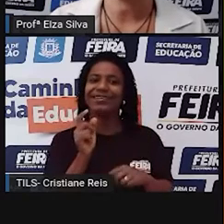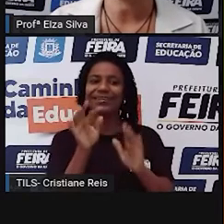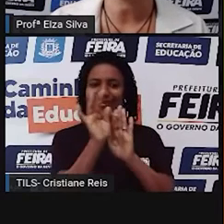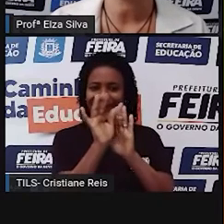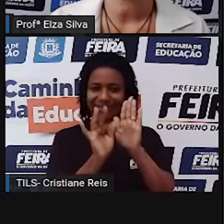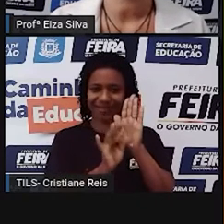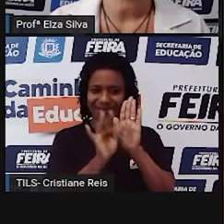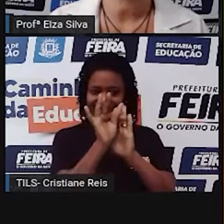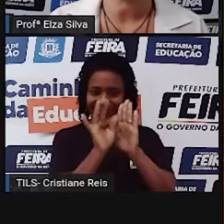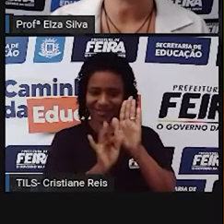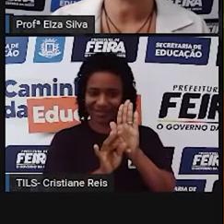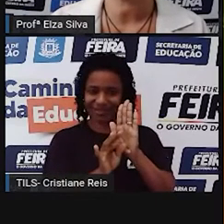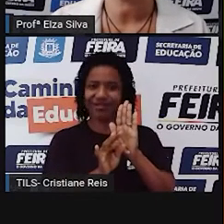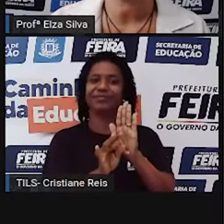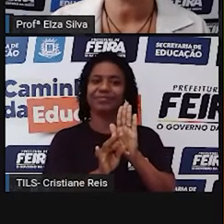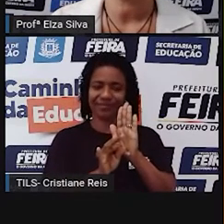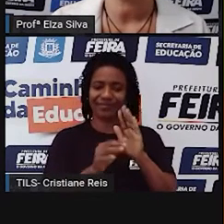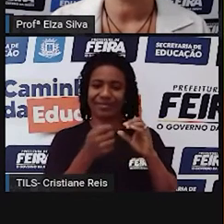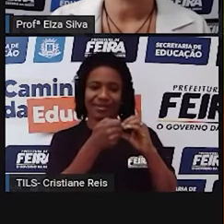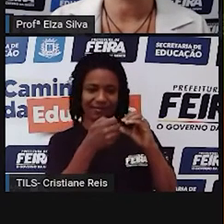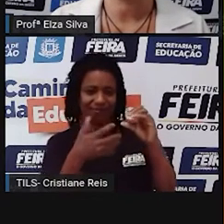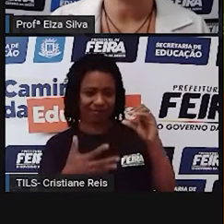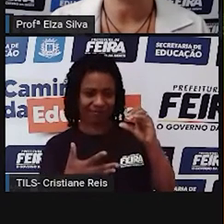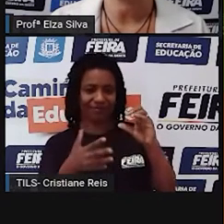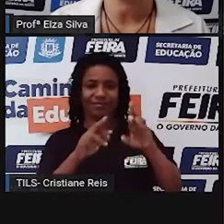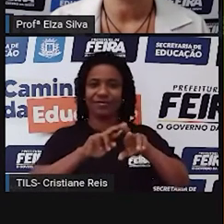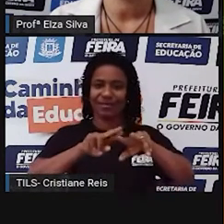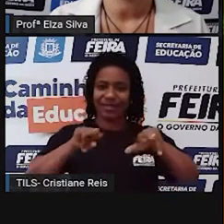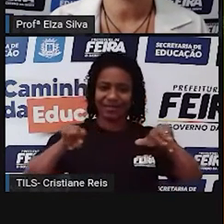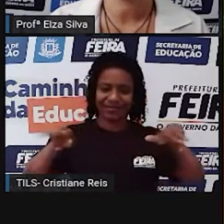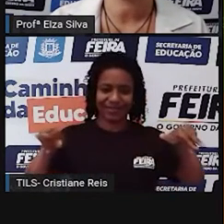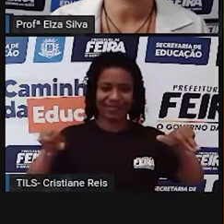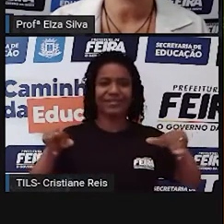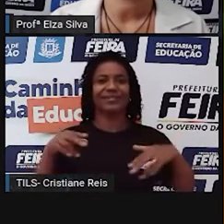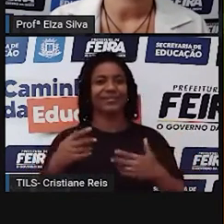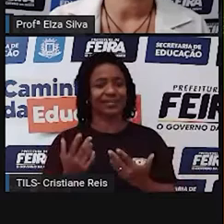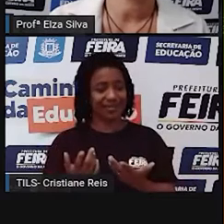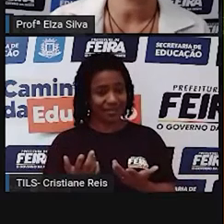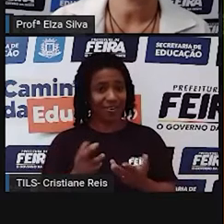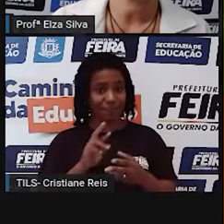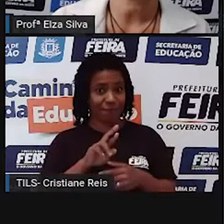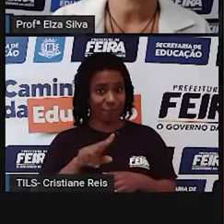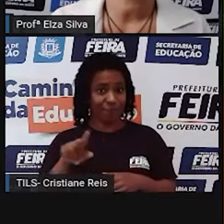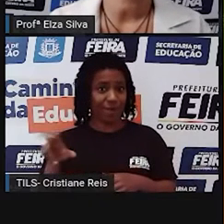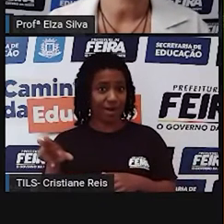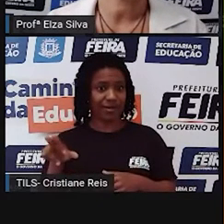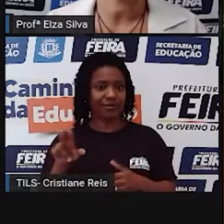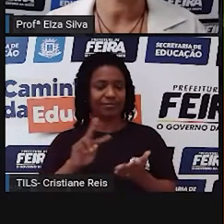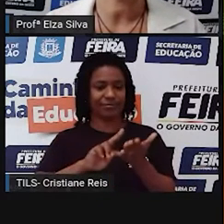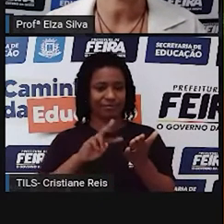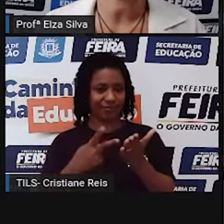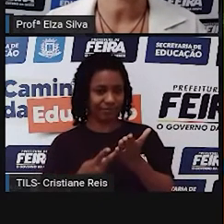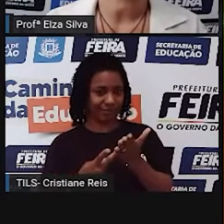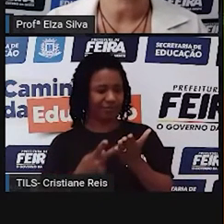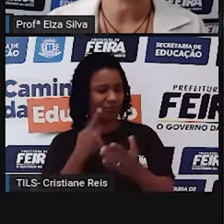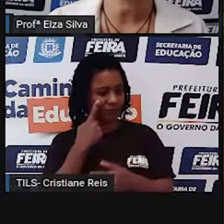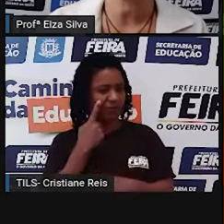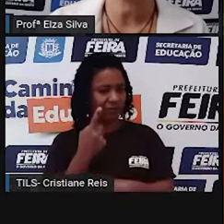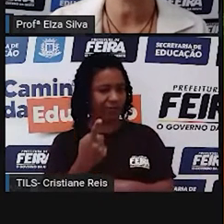Aspects, diversity, exists, human, different, difference,